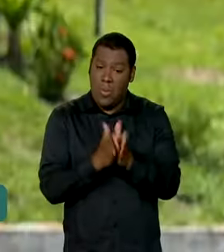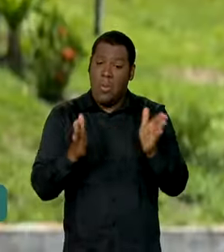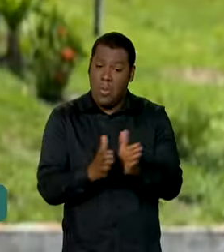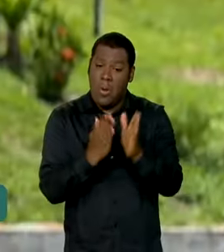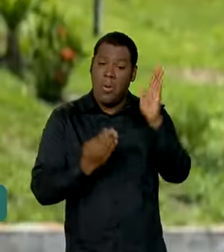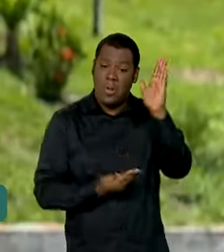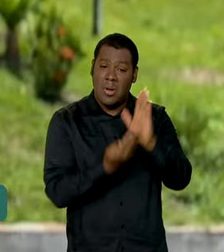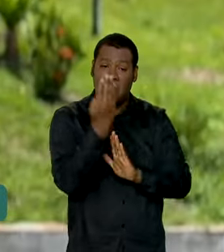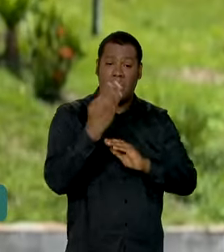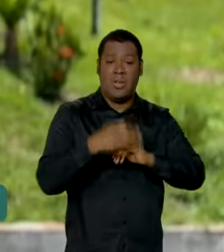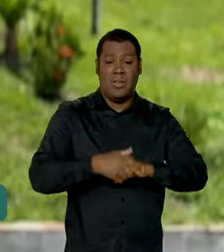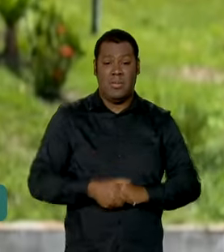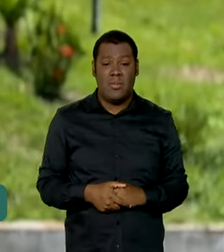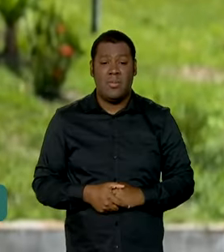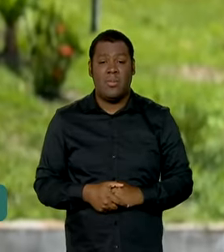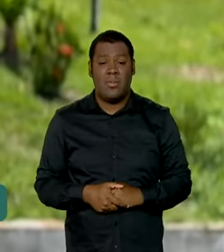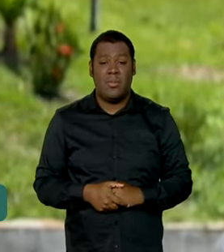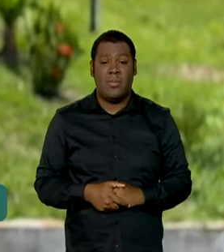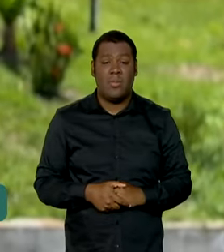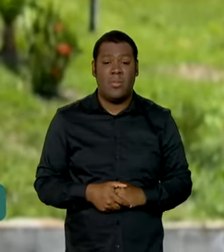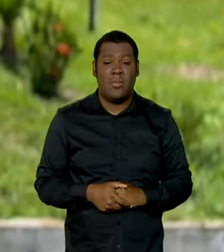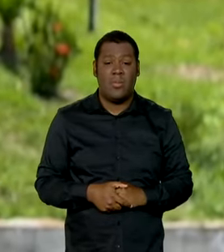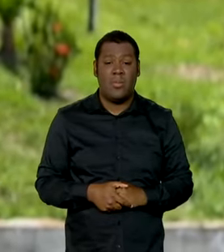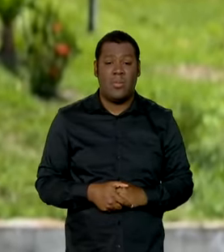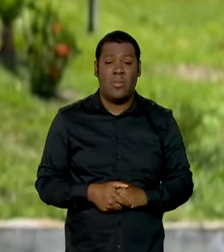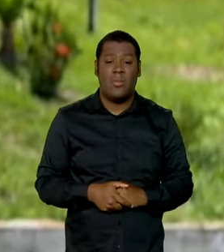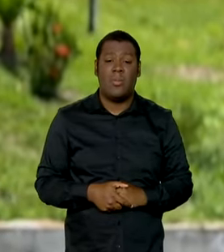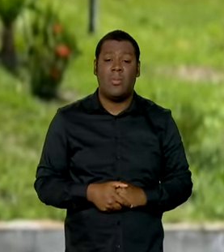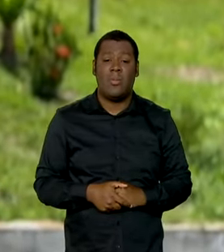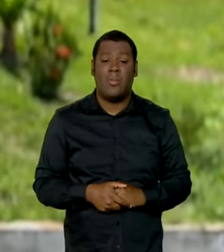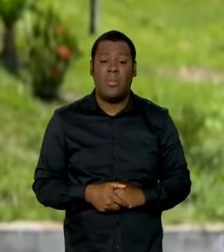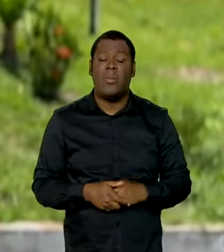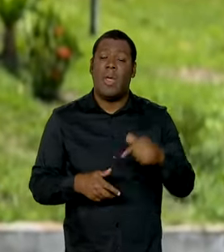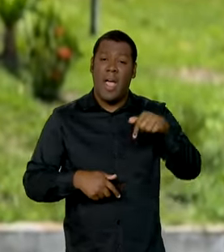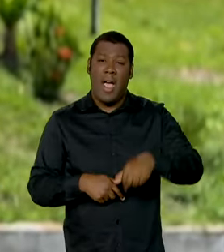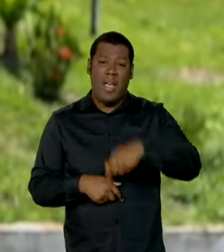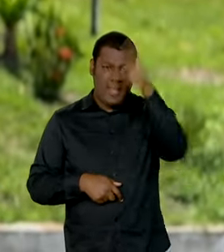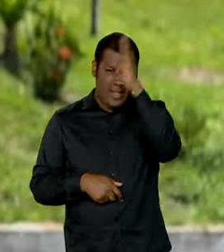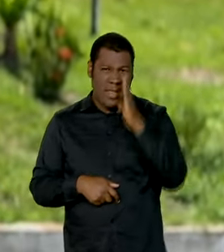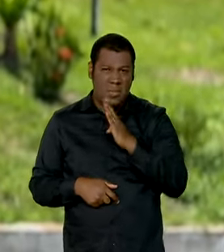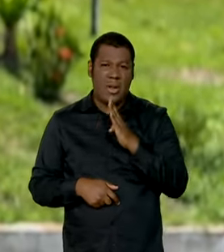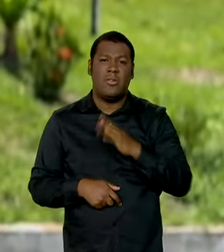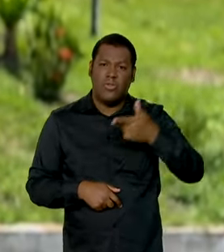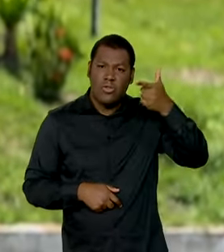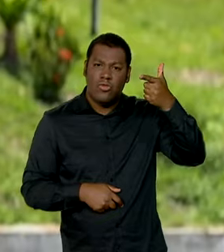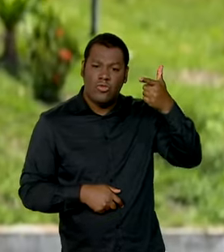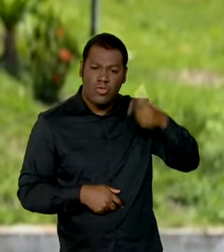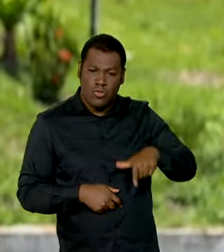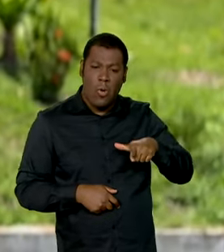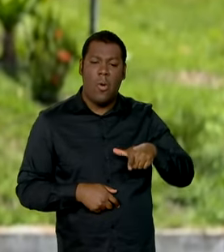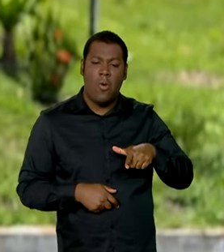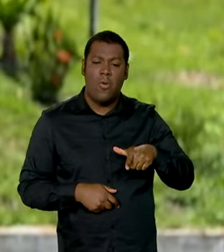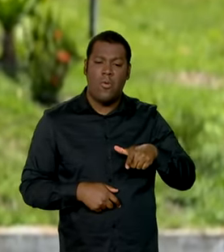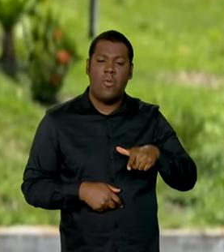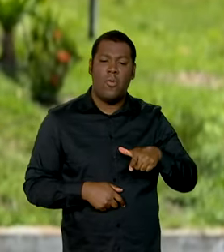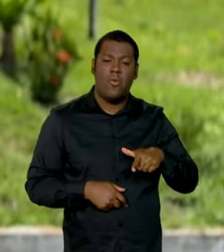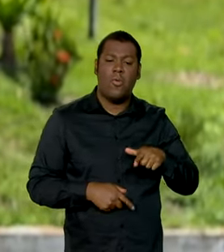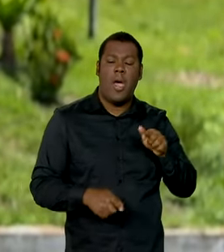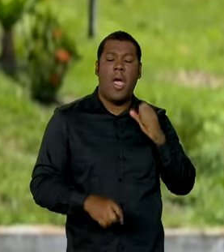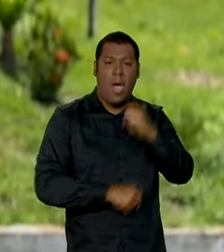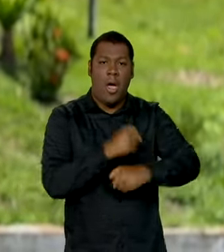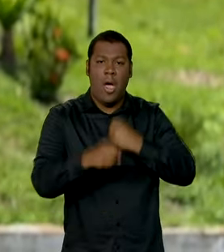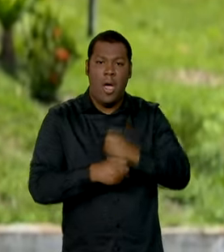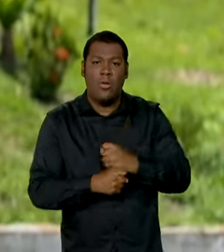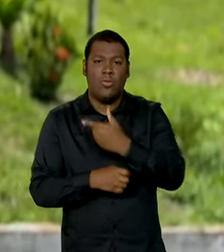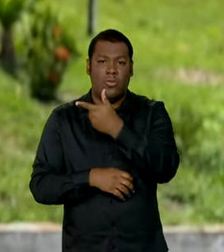É algo que garante as condições concretas do Brasil fechar novamente 2024 com